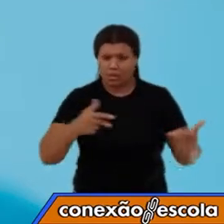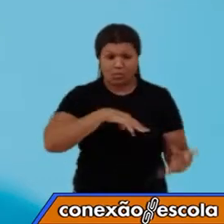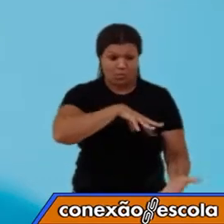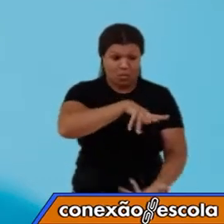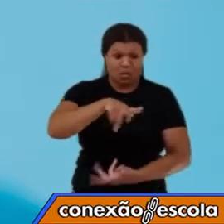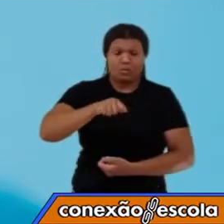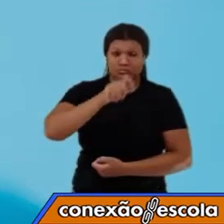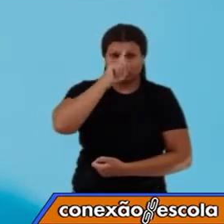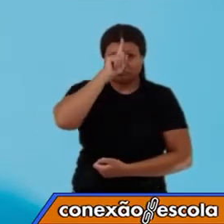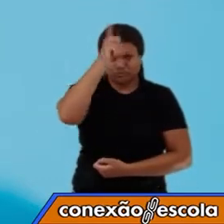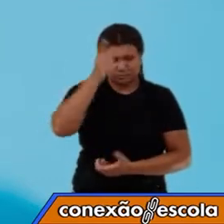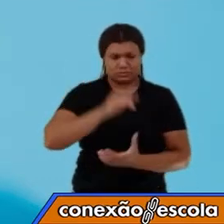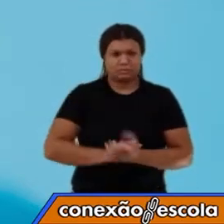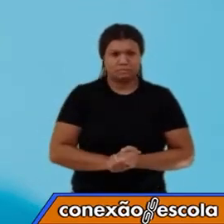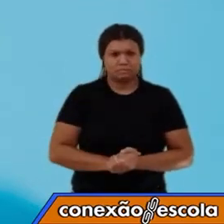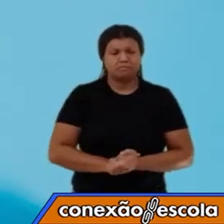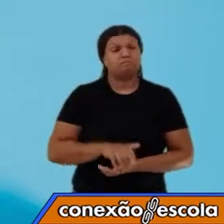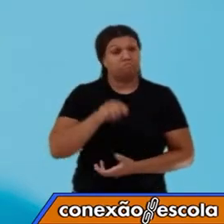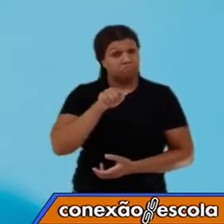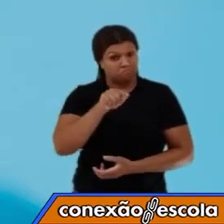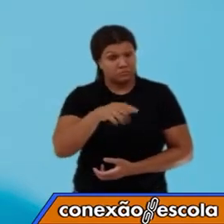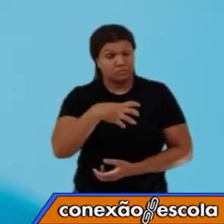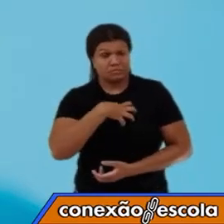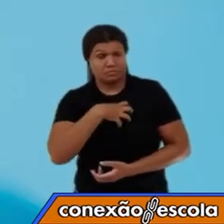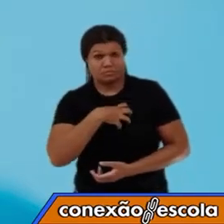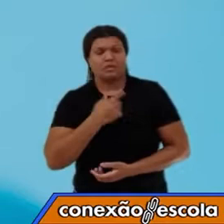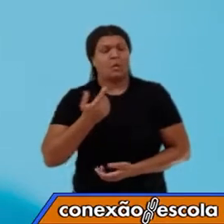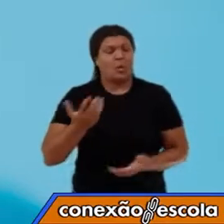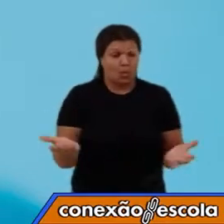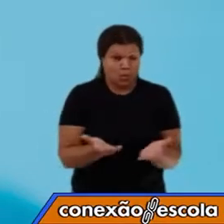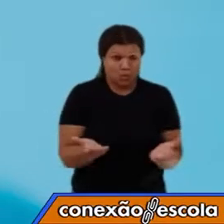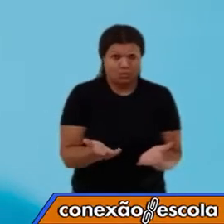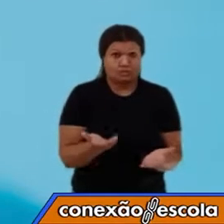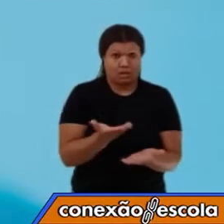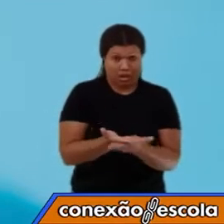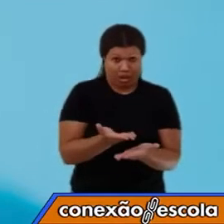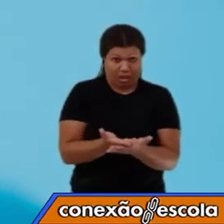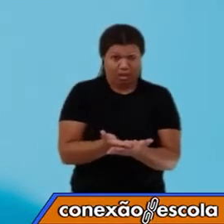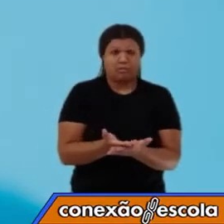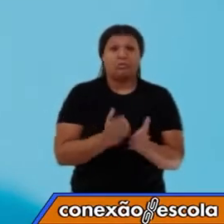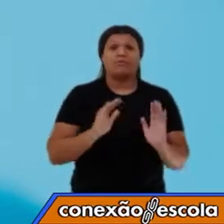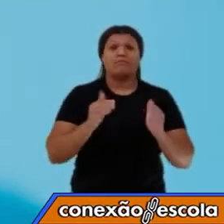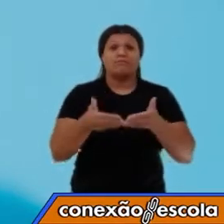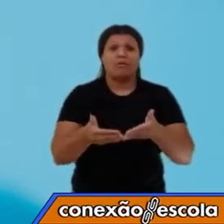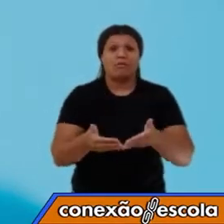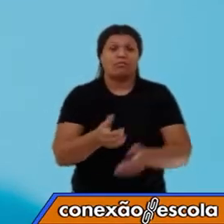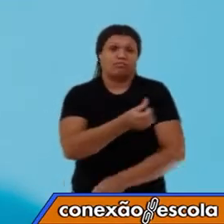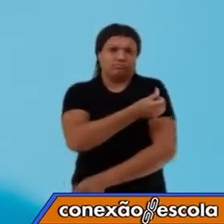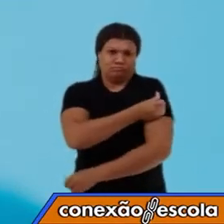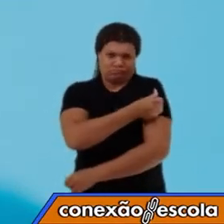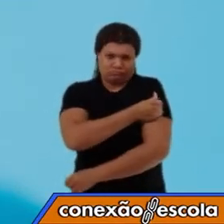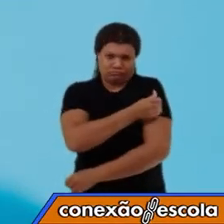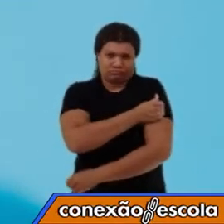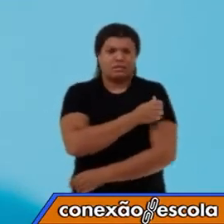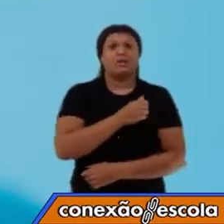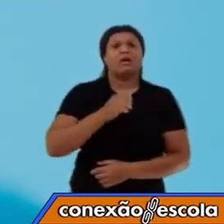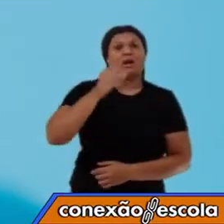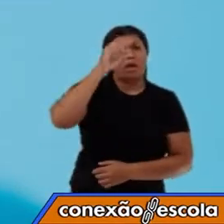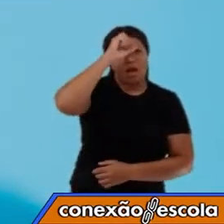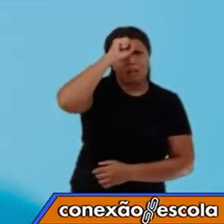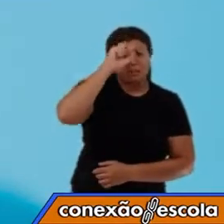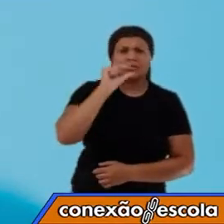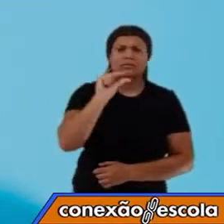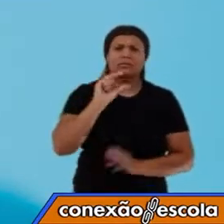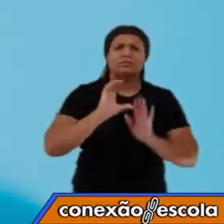Nesse sentido, nós vamos hoje, nessa aula, para a sexta série, aprender um pouco sobre os